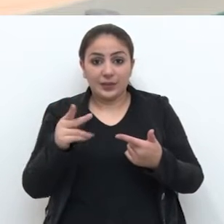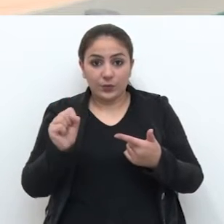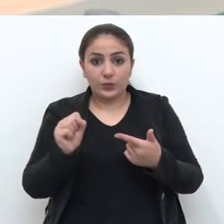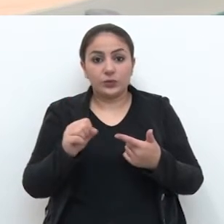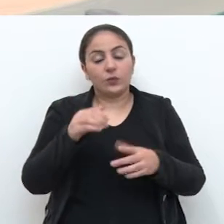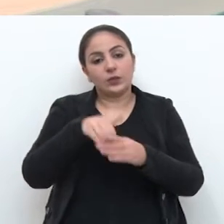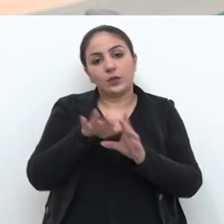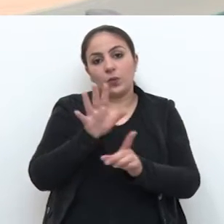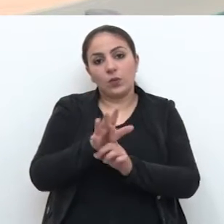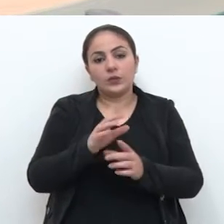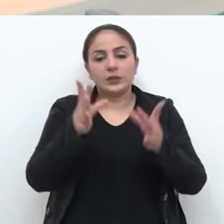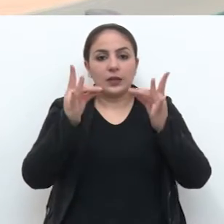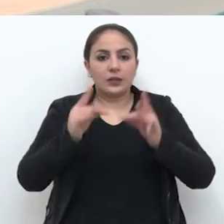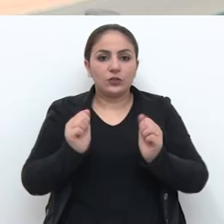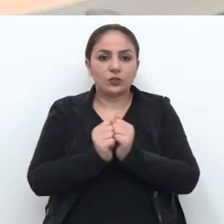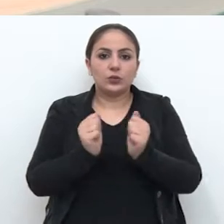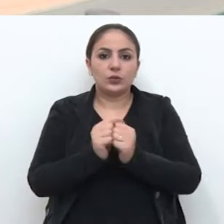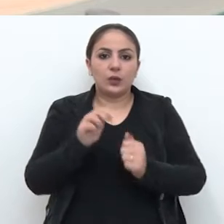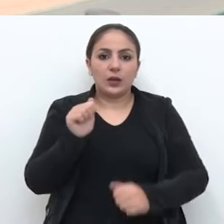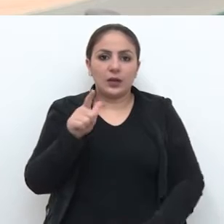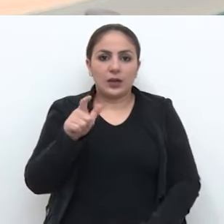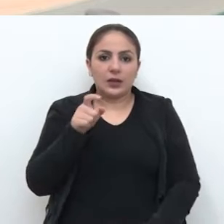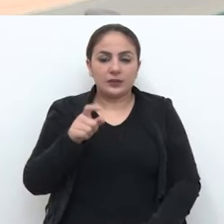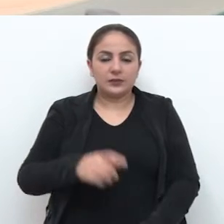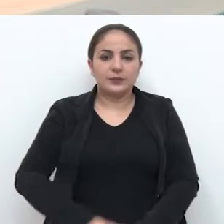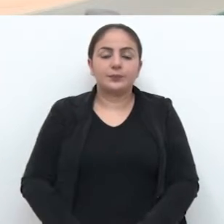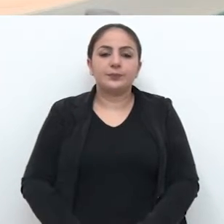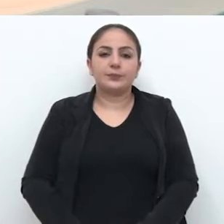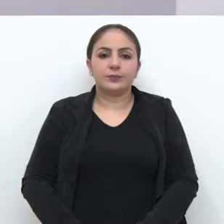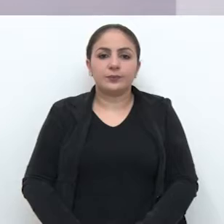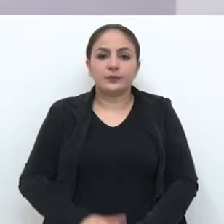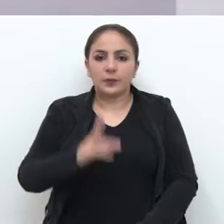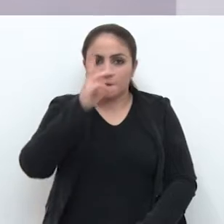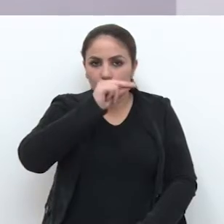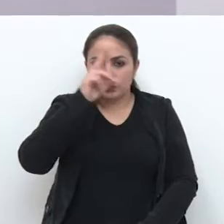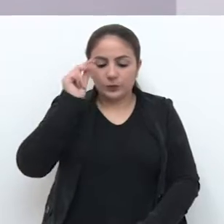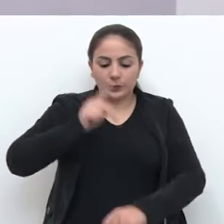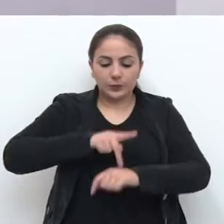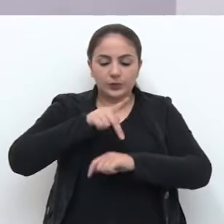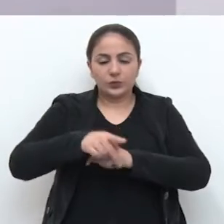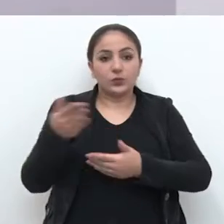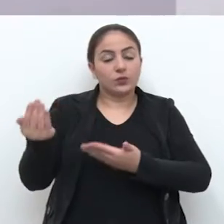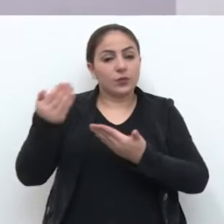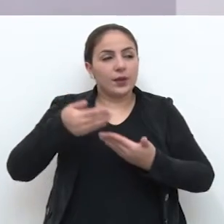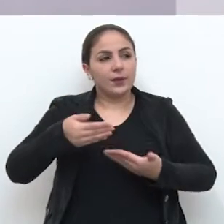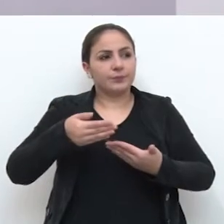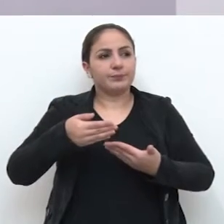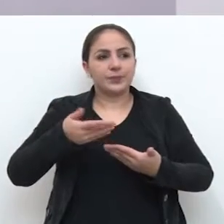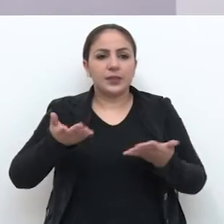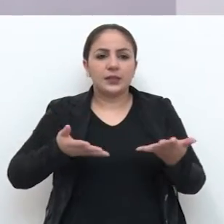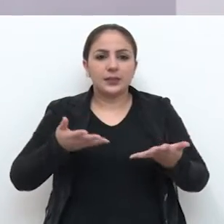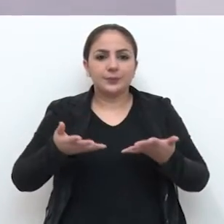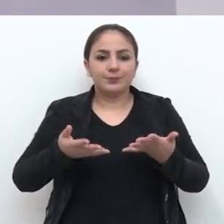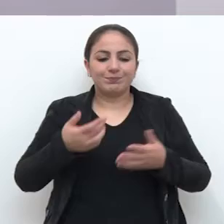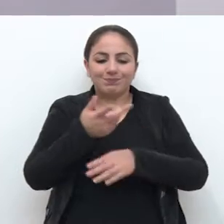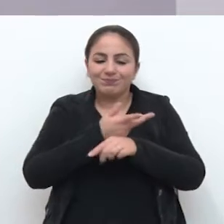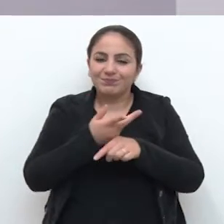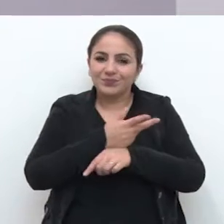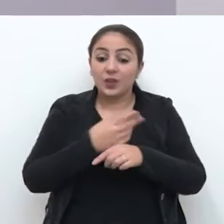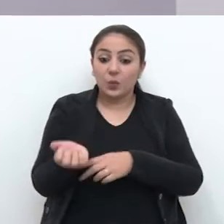Os detalhes desse texto com o líder do governo, Alex Necker. O município de Passo Fundo vem, nos últimos tempos,